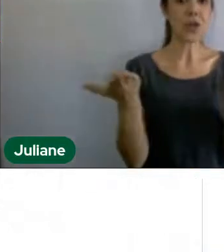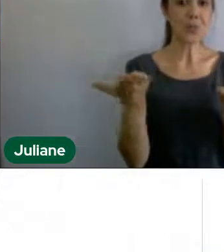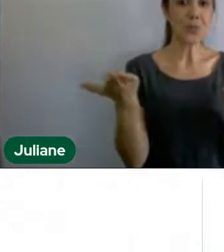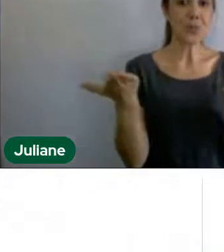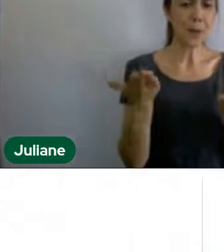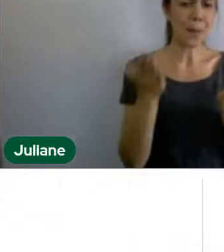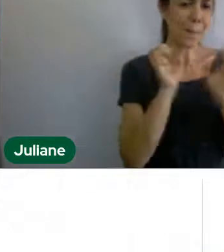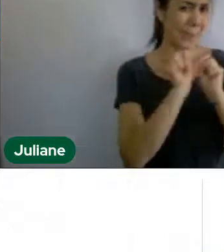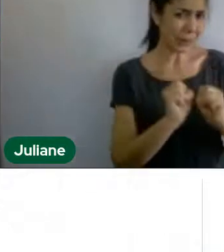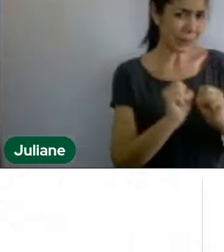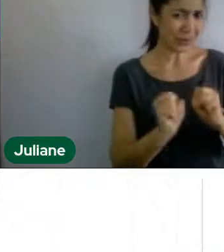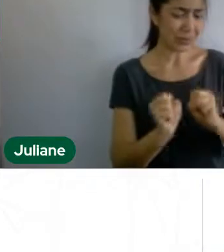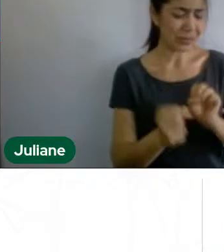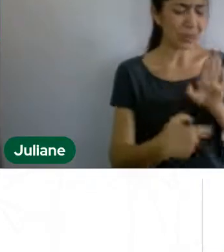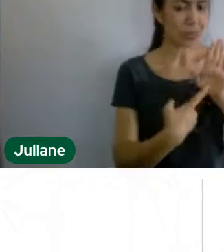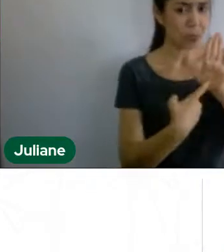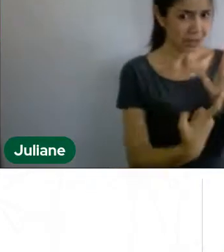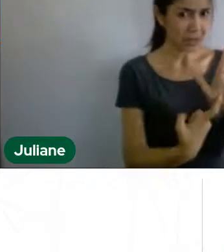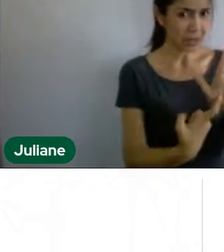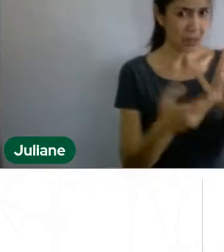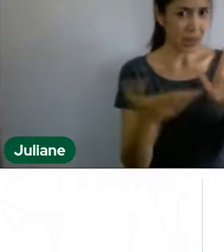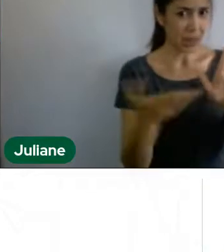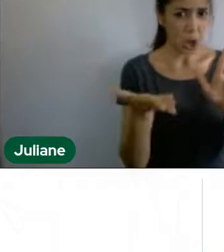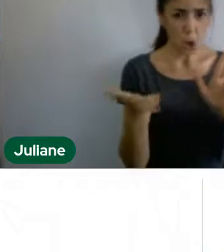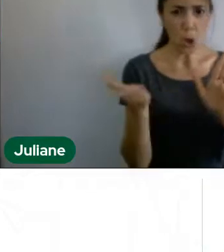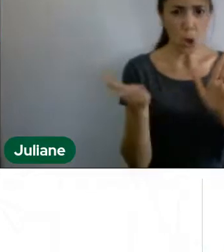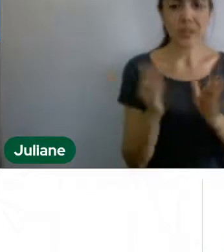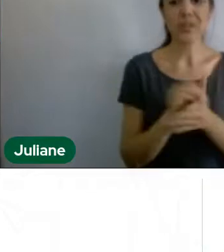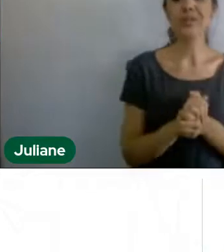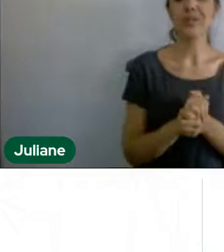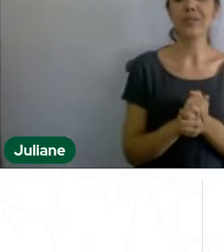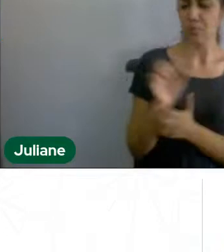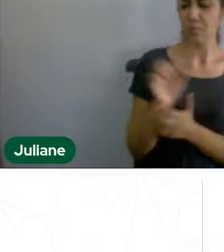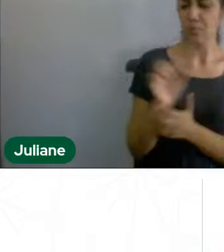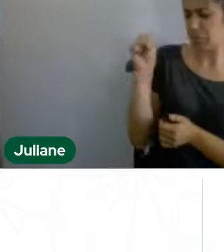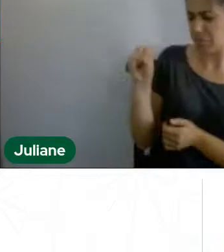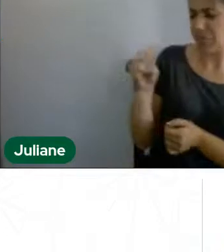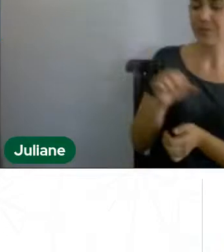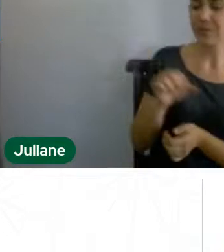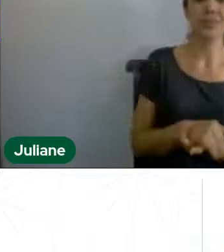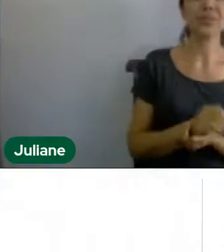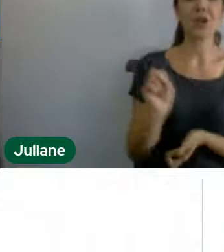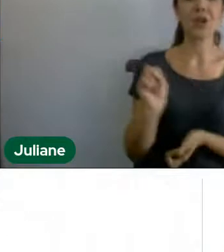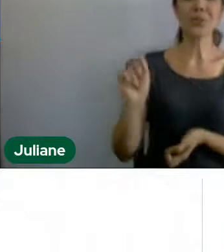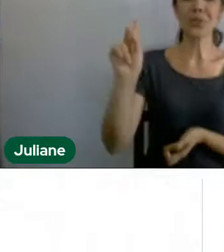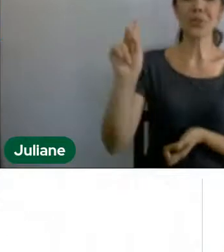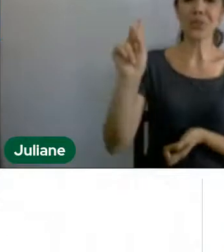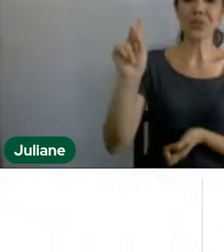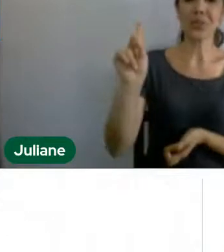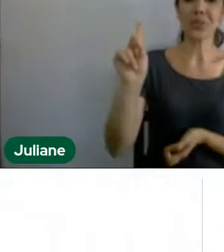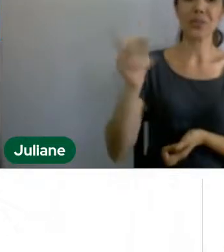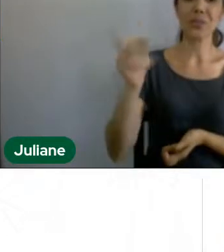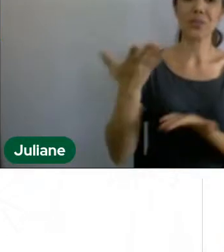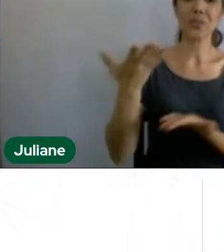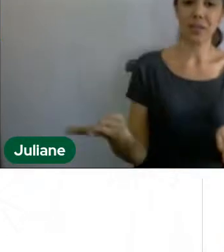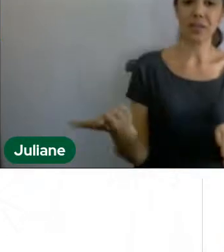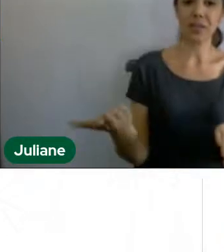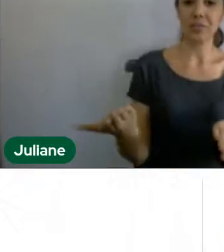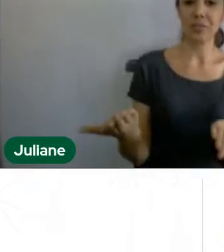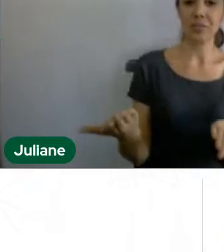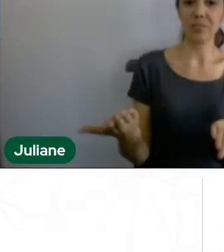Jussara, agora na sequência, já? Sim. Ok, então, o próximo trabalho que nós temos hoje